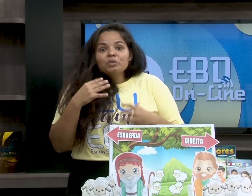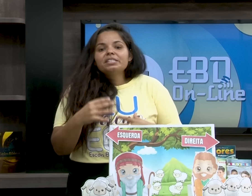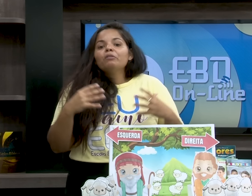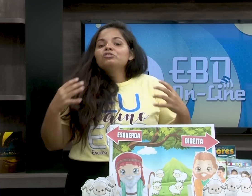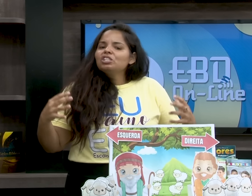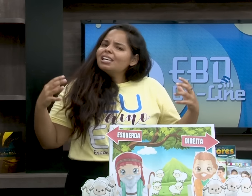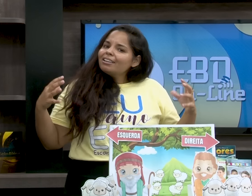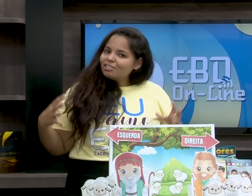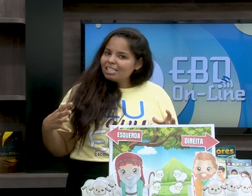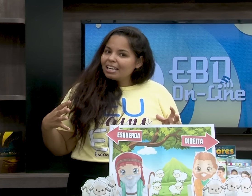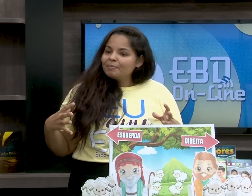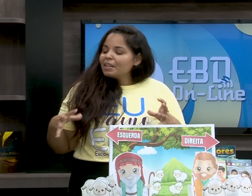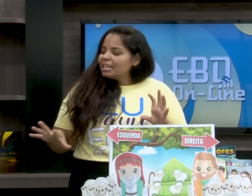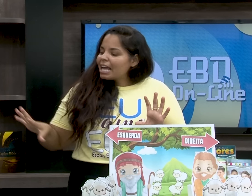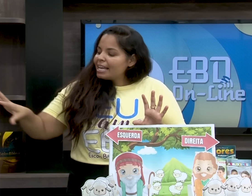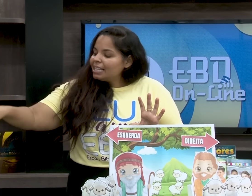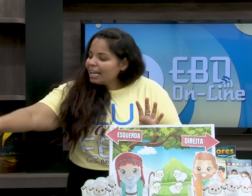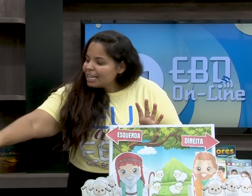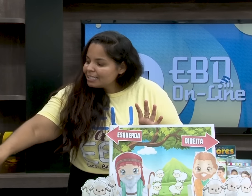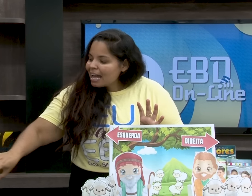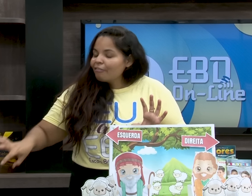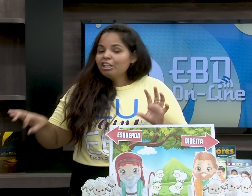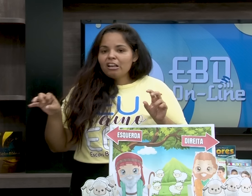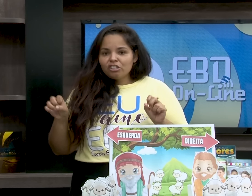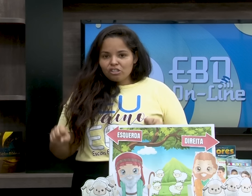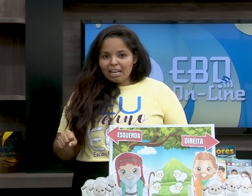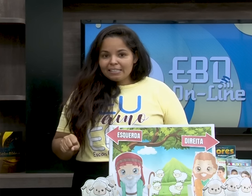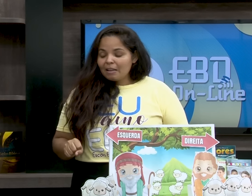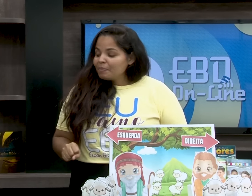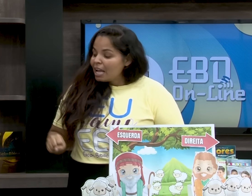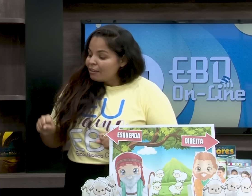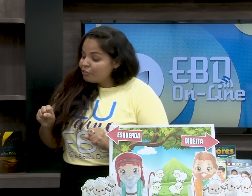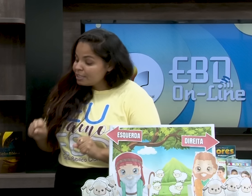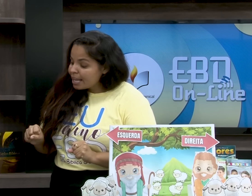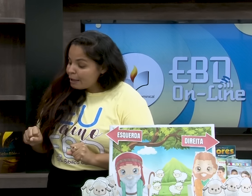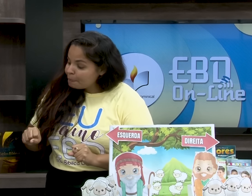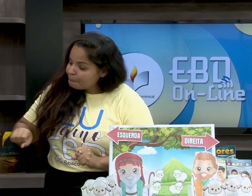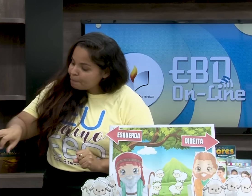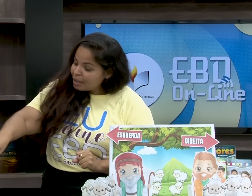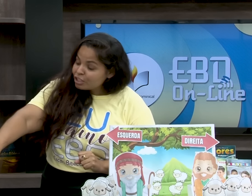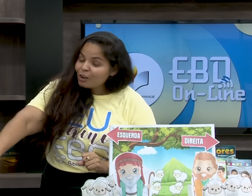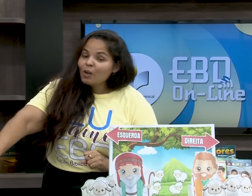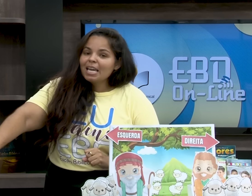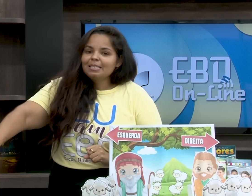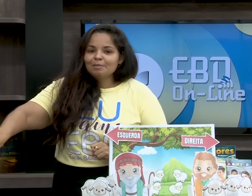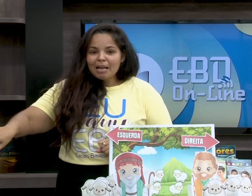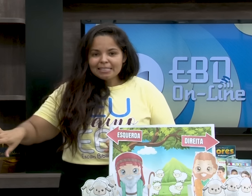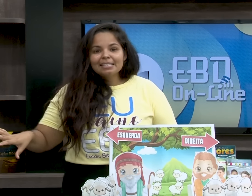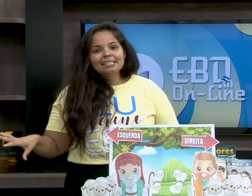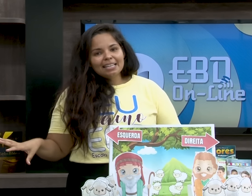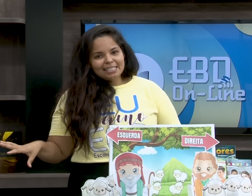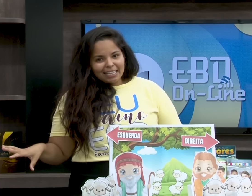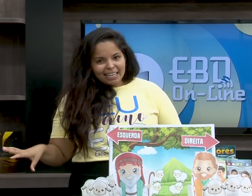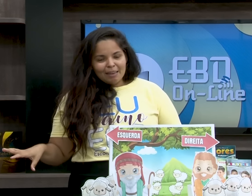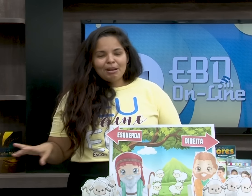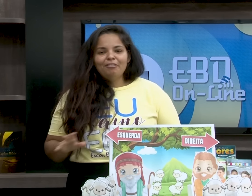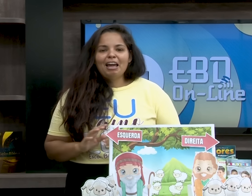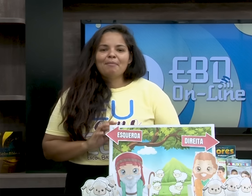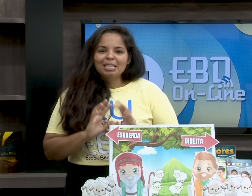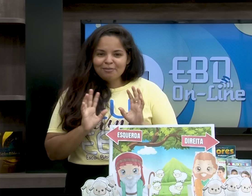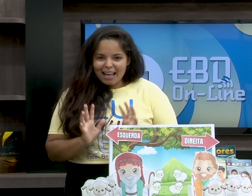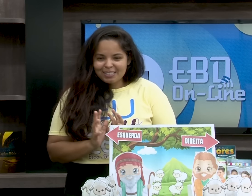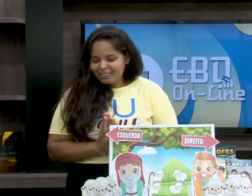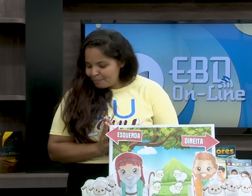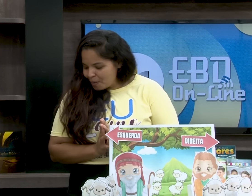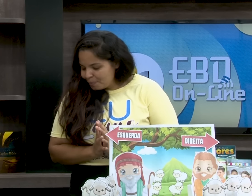gentil no seu dia a dia? E aí tem aqui essa árvore da gentileza. Você, eu já coloquei essas maçãzinhas aqui pra